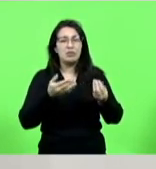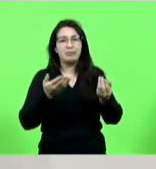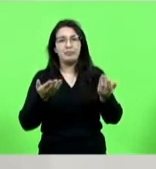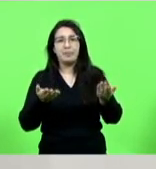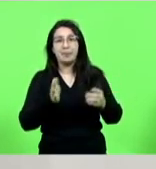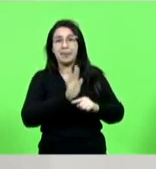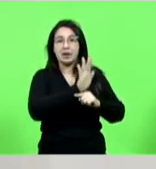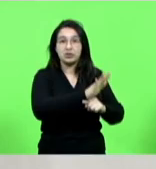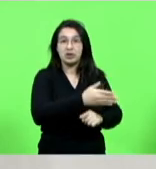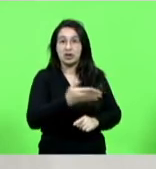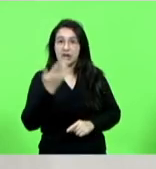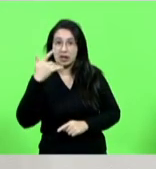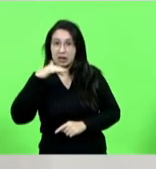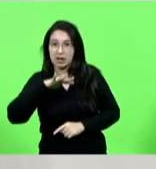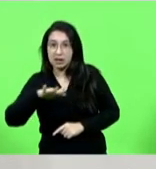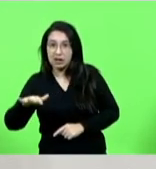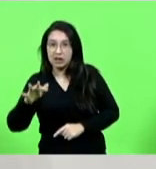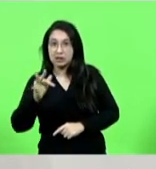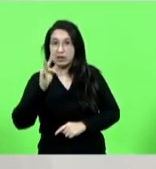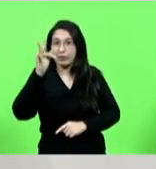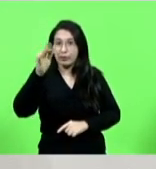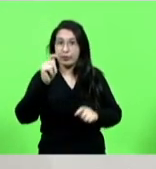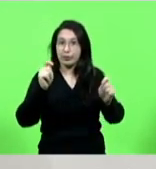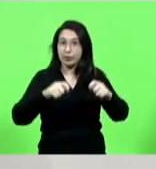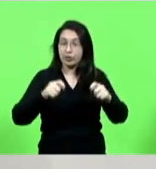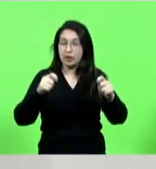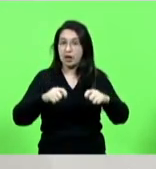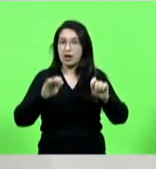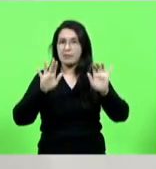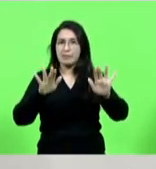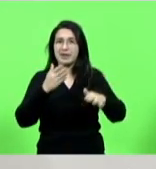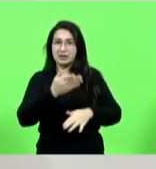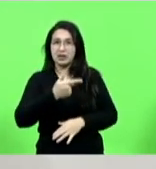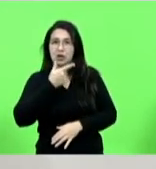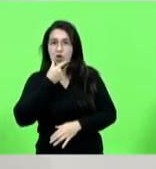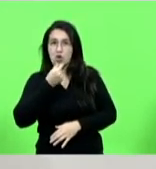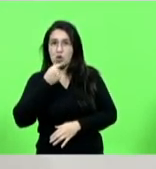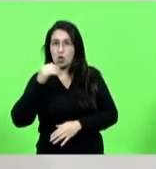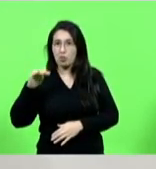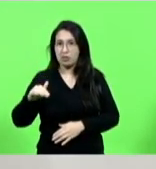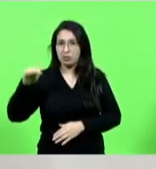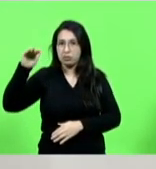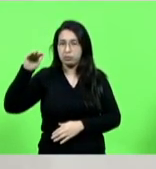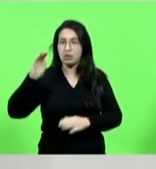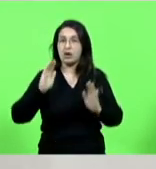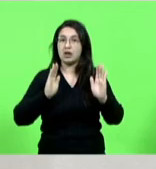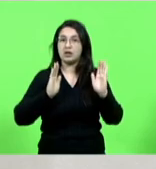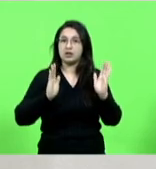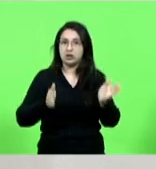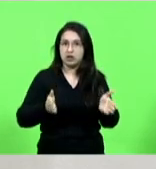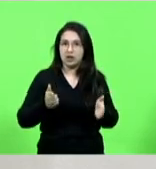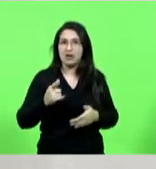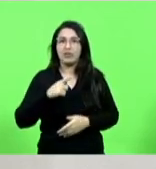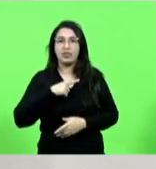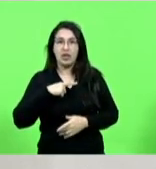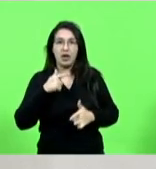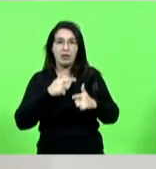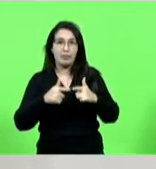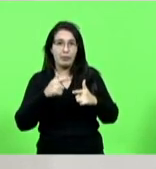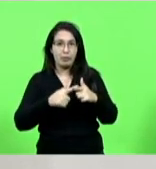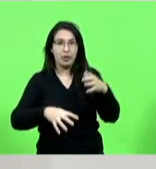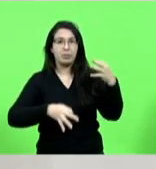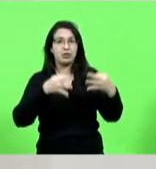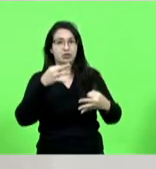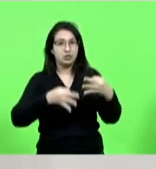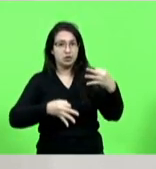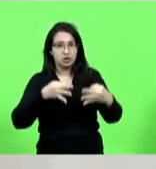prazo, agora um rapaz que já tinha indícios de agressão, já tinha problema na justiça